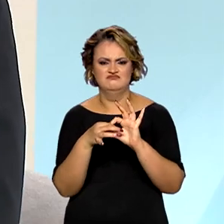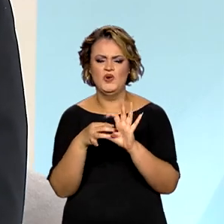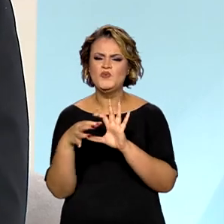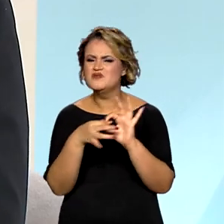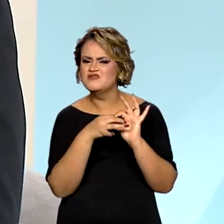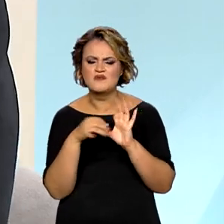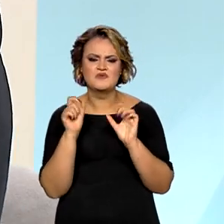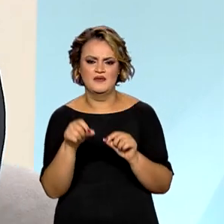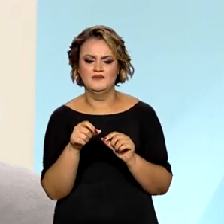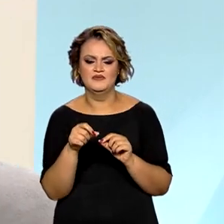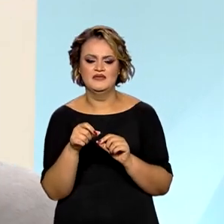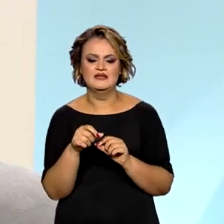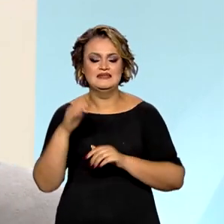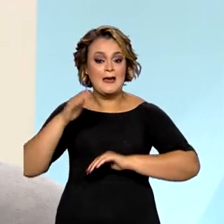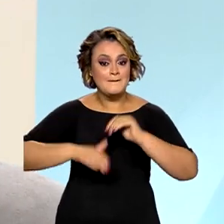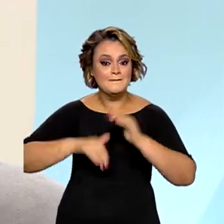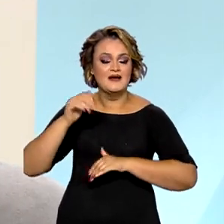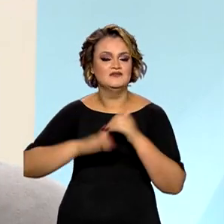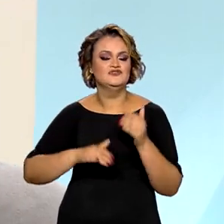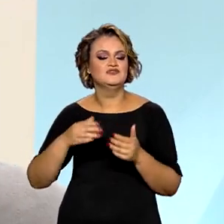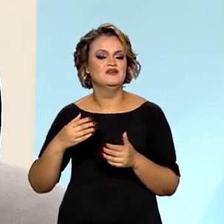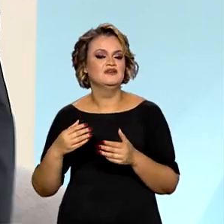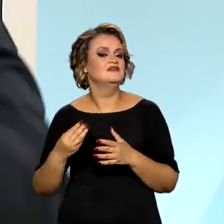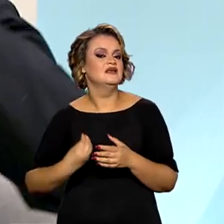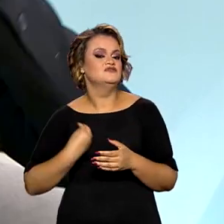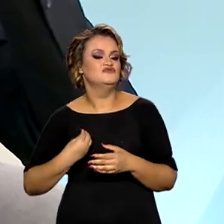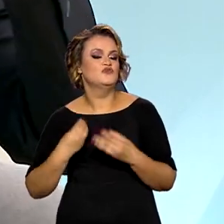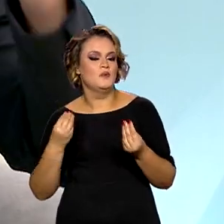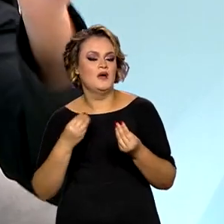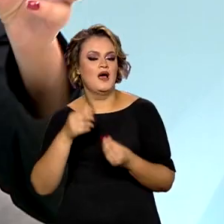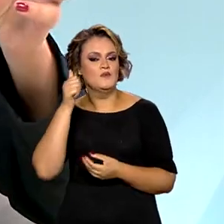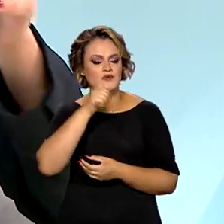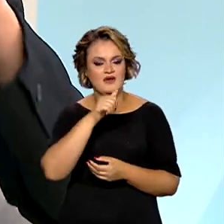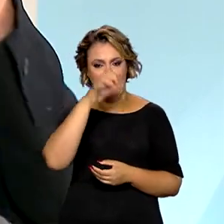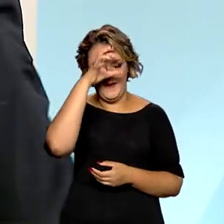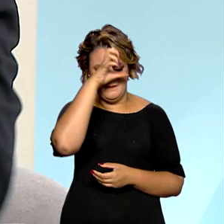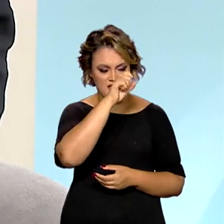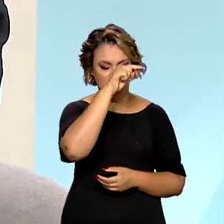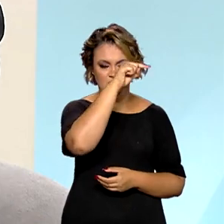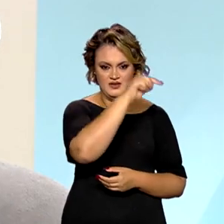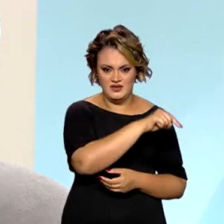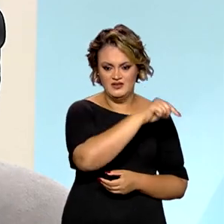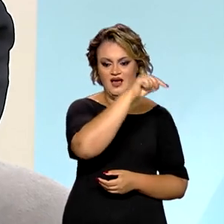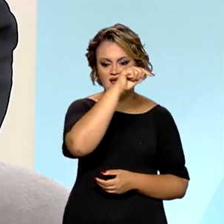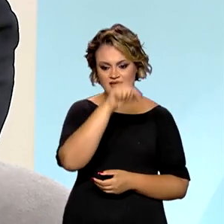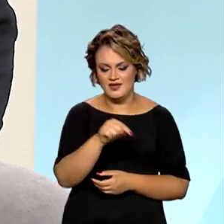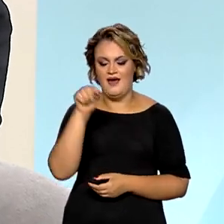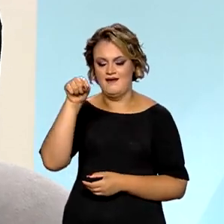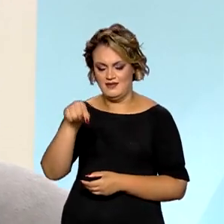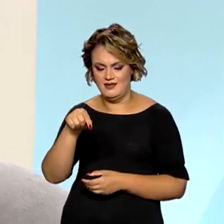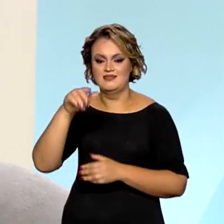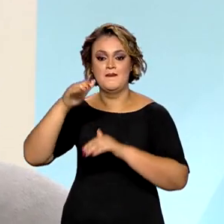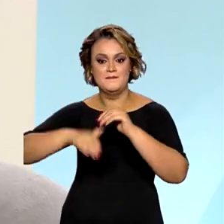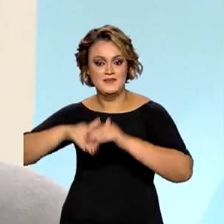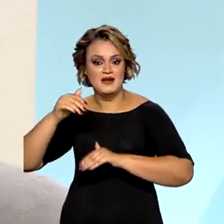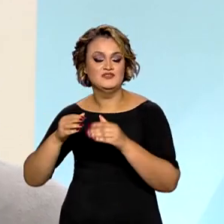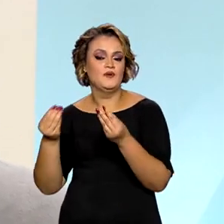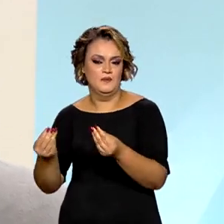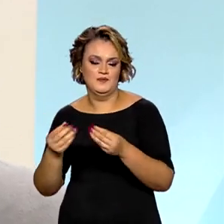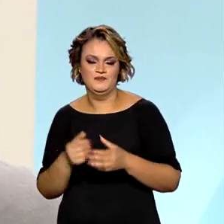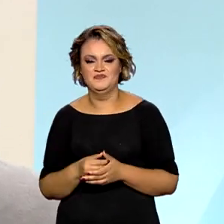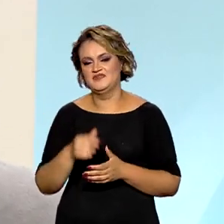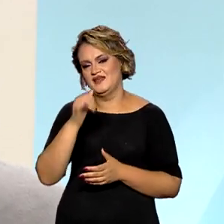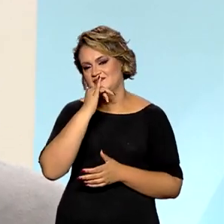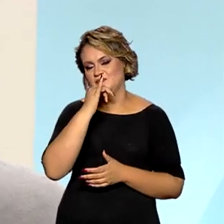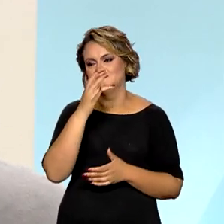você conseguir fazer concretização daquilo que a mulher aprendeu com o empreendedorismo e ela fazer, de fato, acontecer na ponta. Vou